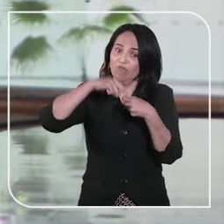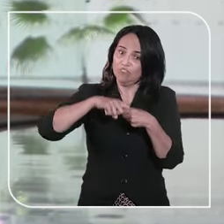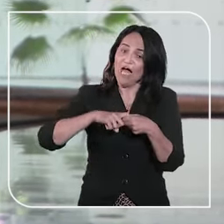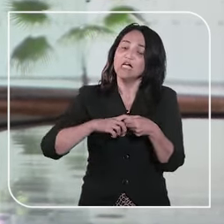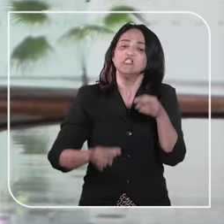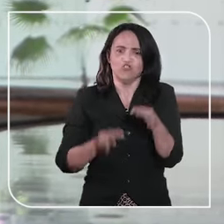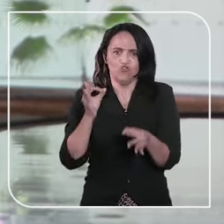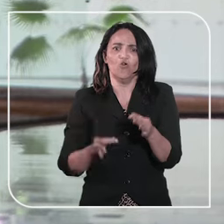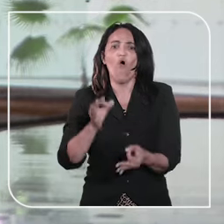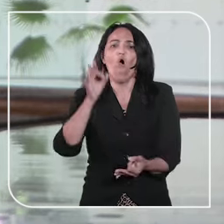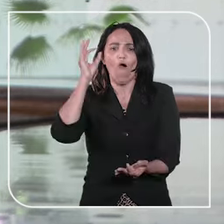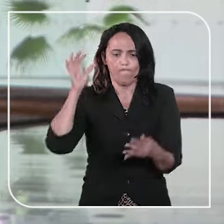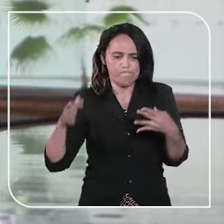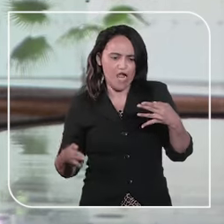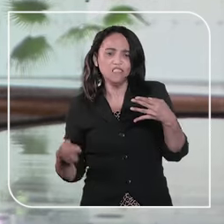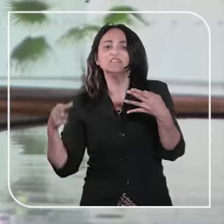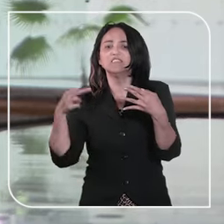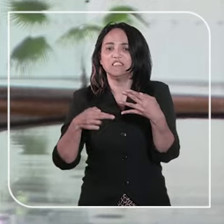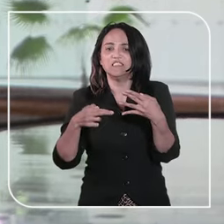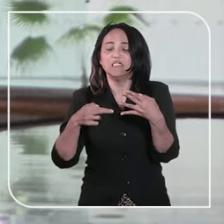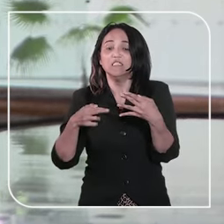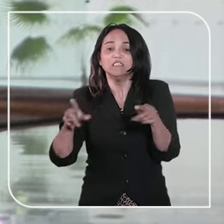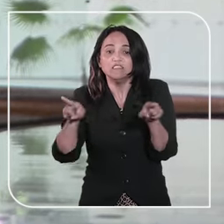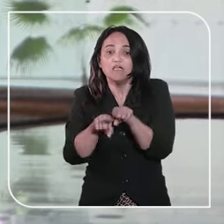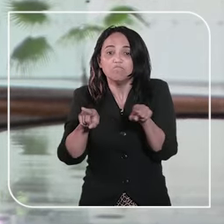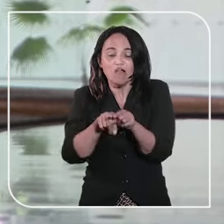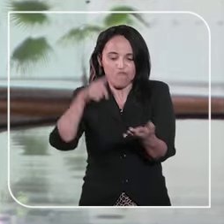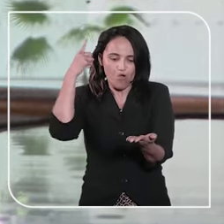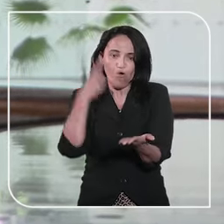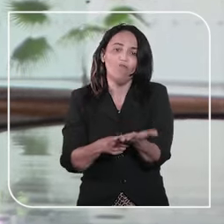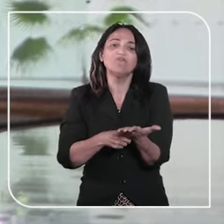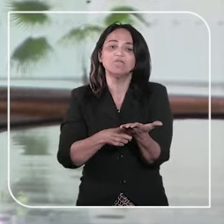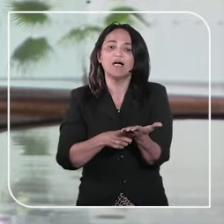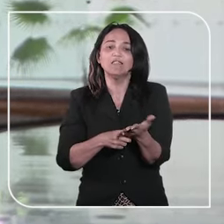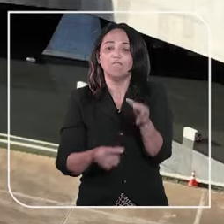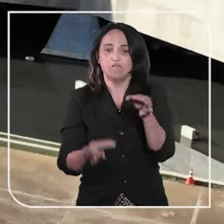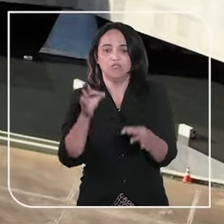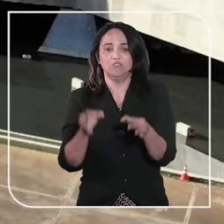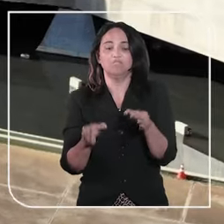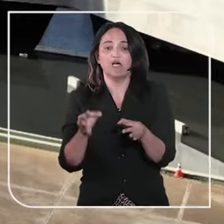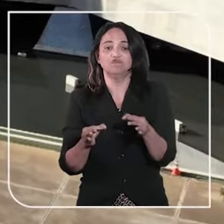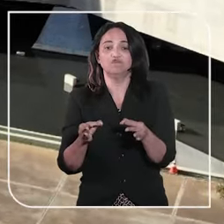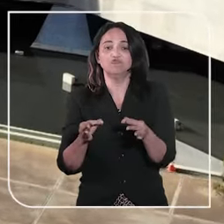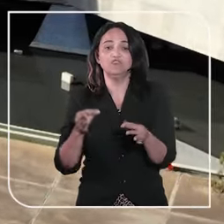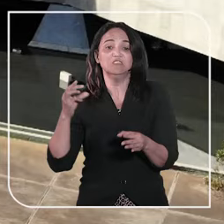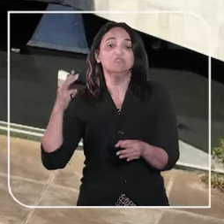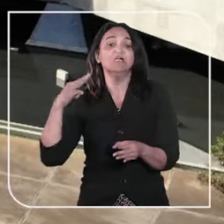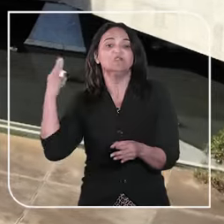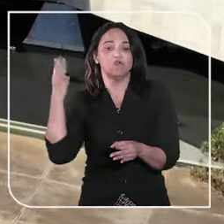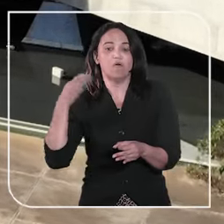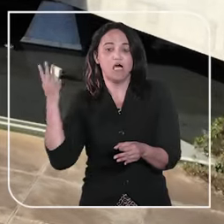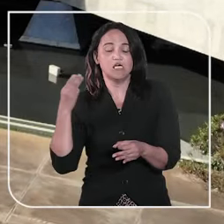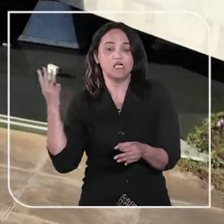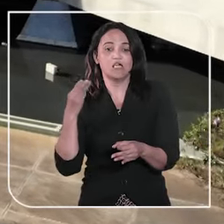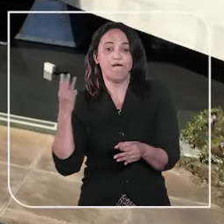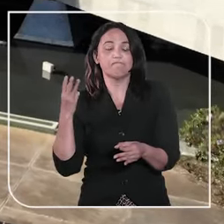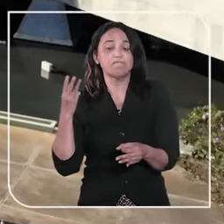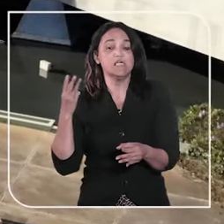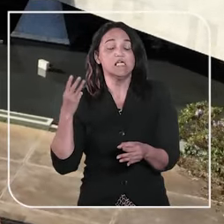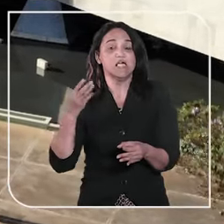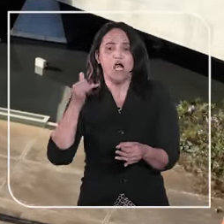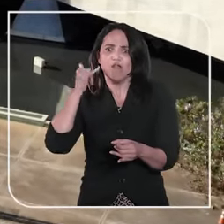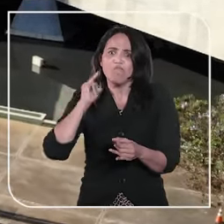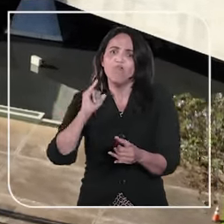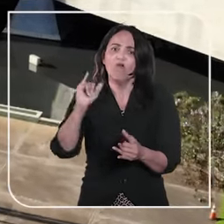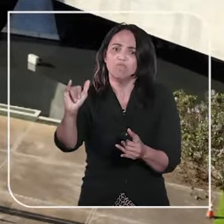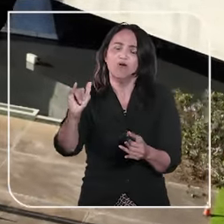divórcio póstumo. Essa decisão foi confirmada pelo Tribunal de Justiça do Maranhão. Ao STJ, o autor da ação alegou que o acórdão